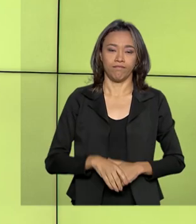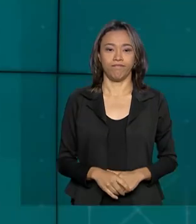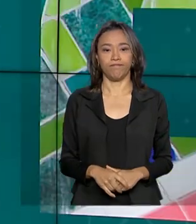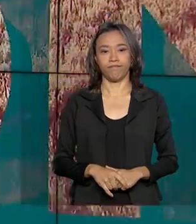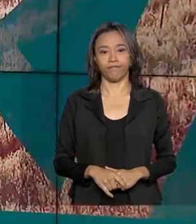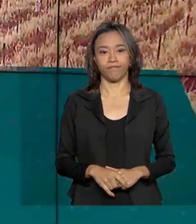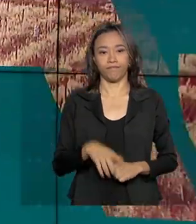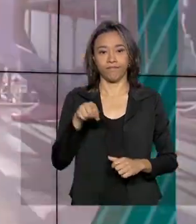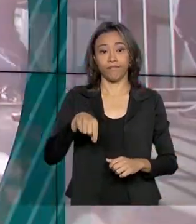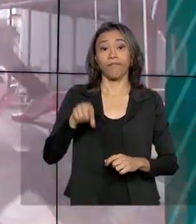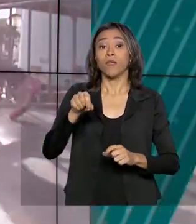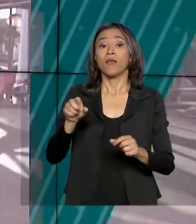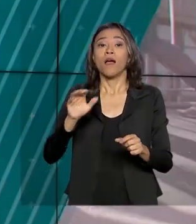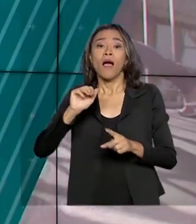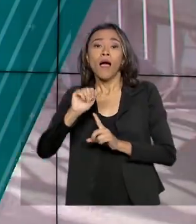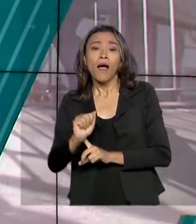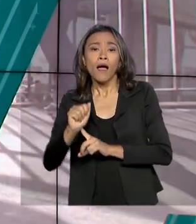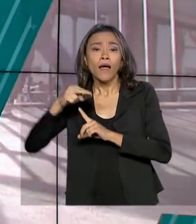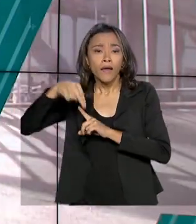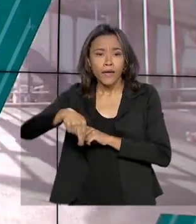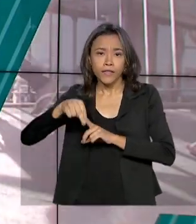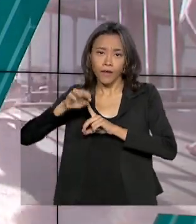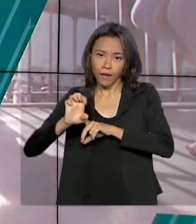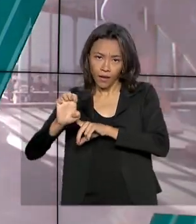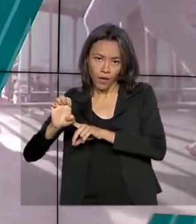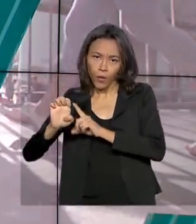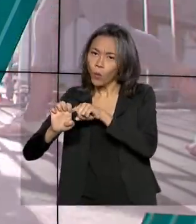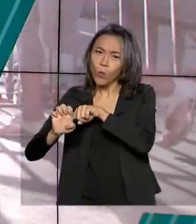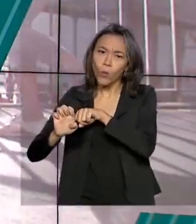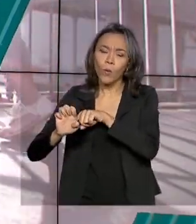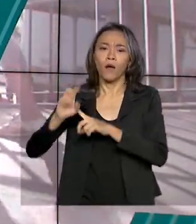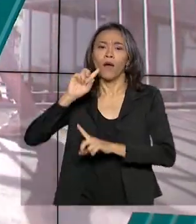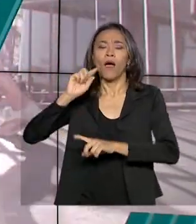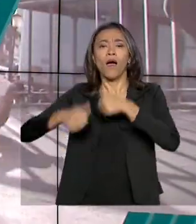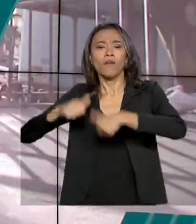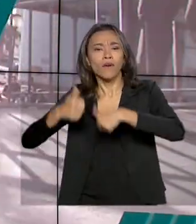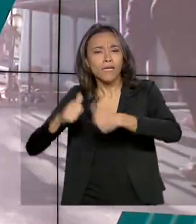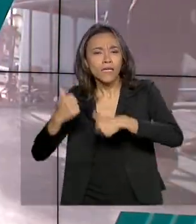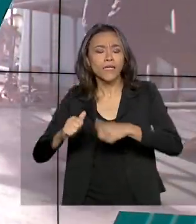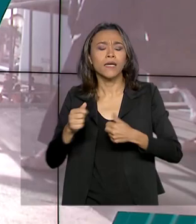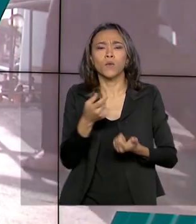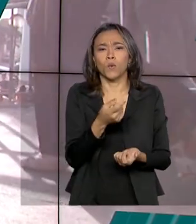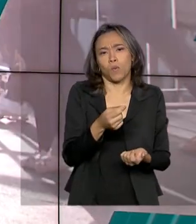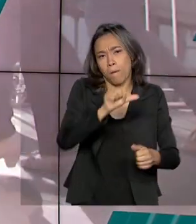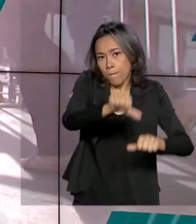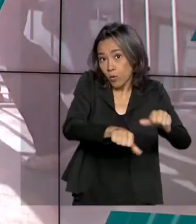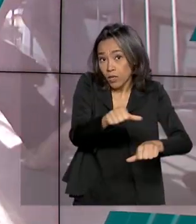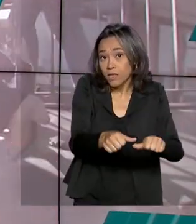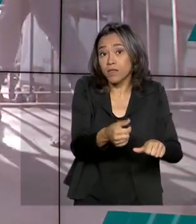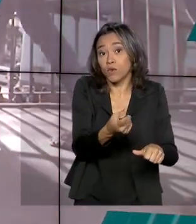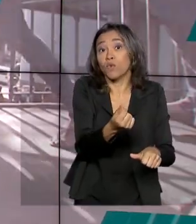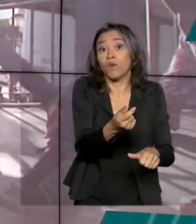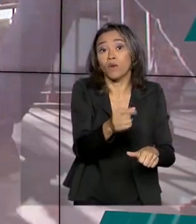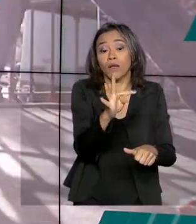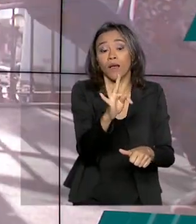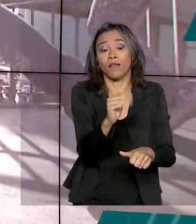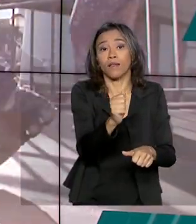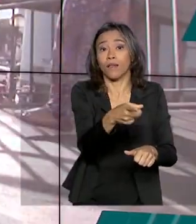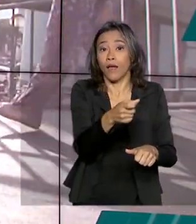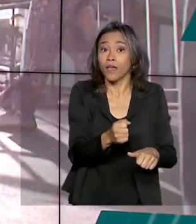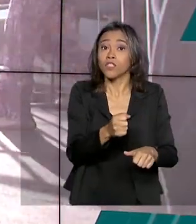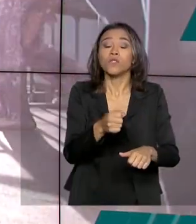A Agência Nacional de Energia Elétrica, ANEEL, analisa uma mudança na taxação da energia solar produzida por